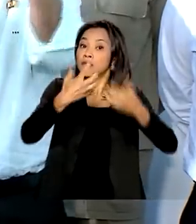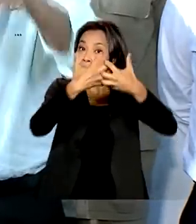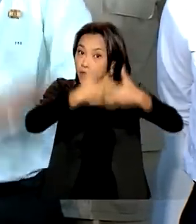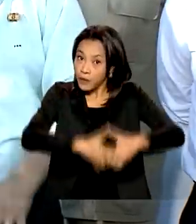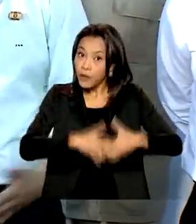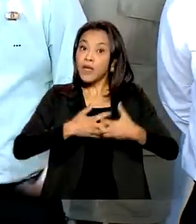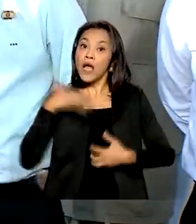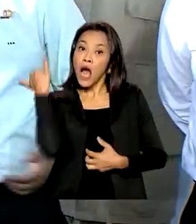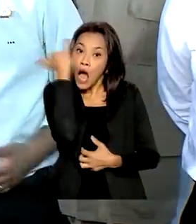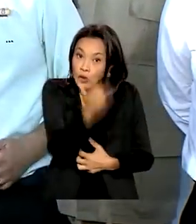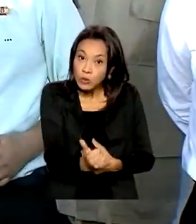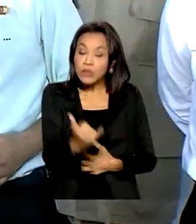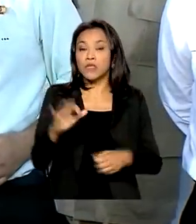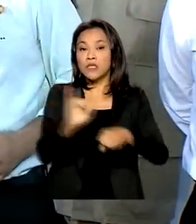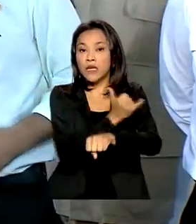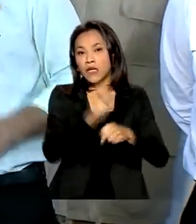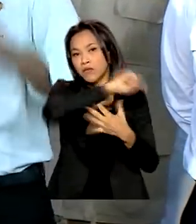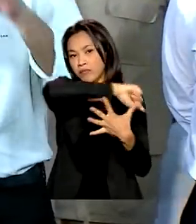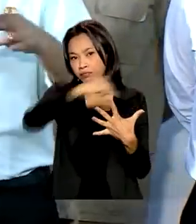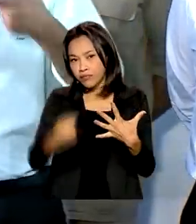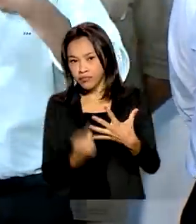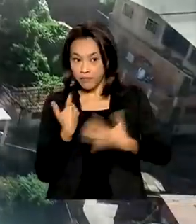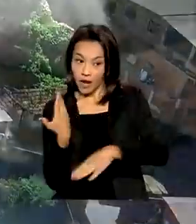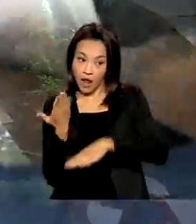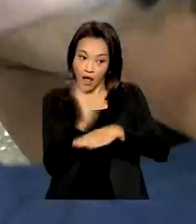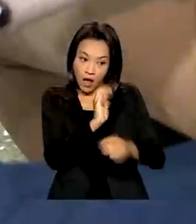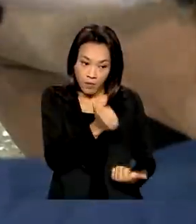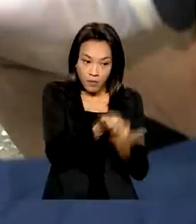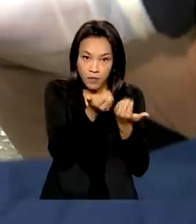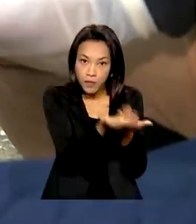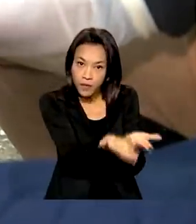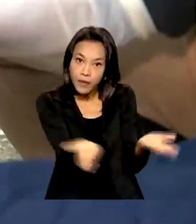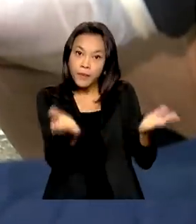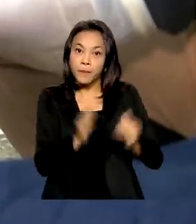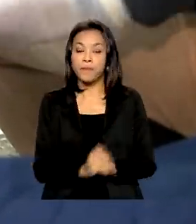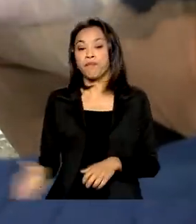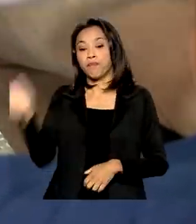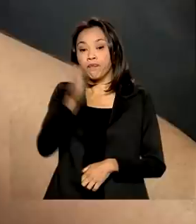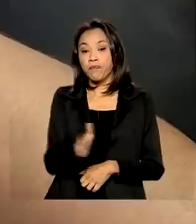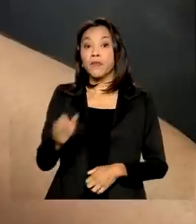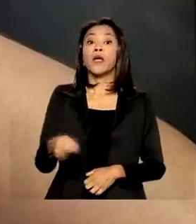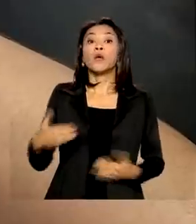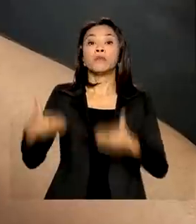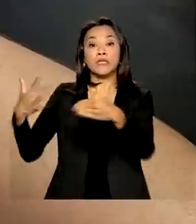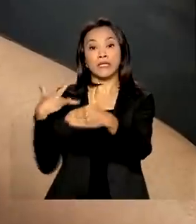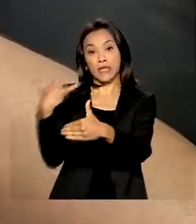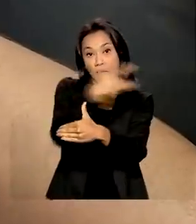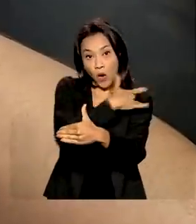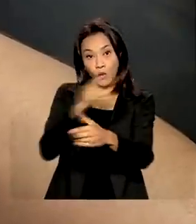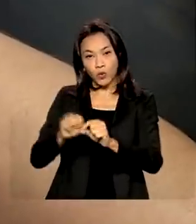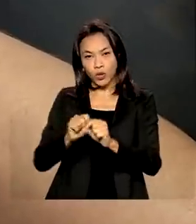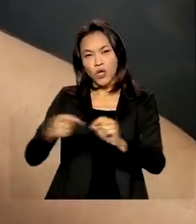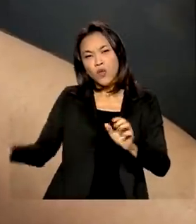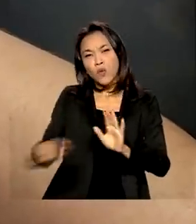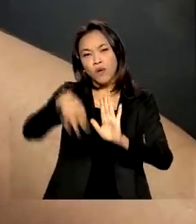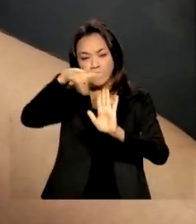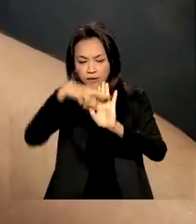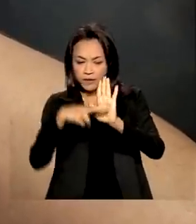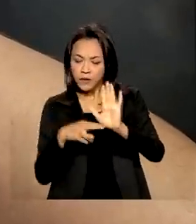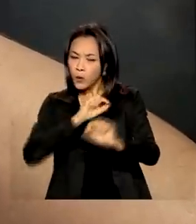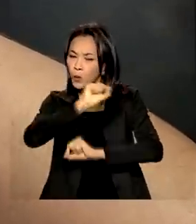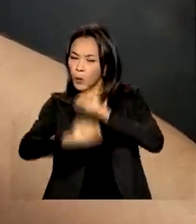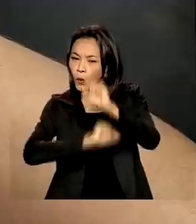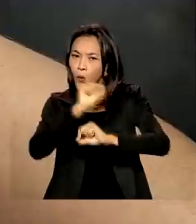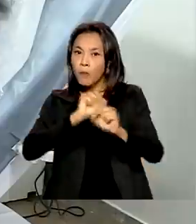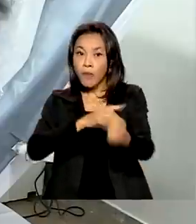de apoio à população atingida pelas enchentes. Ministério da Saúde e Anvisa atualizam critérios de triagem para